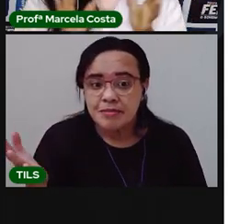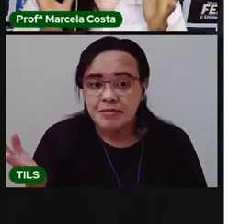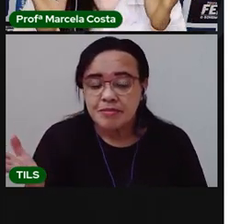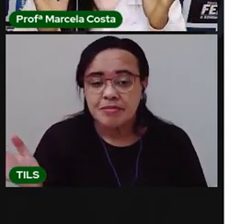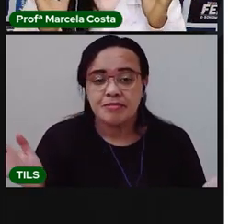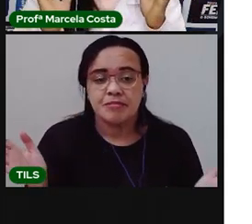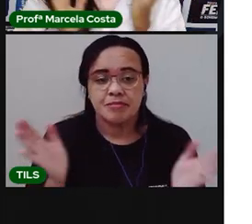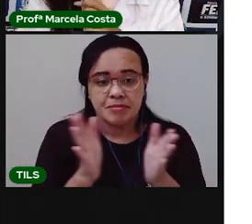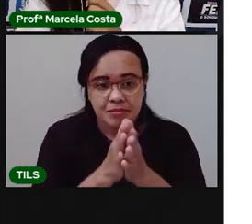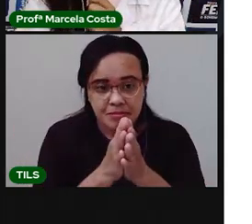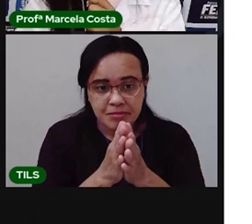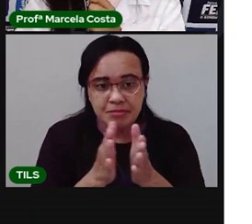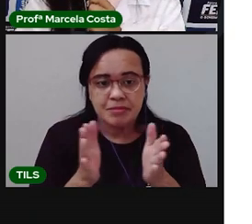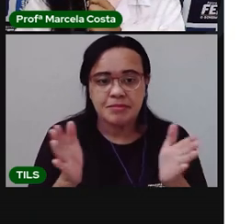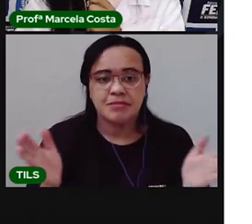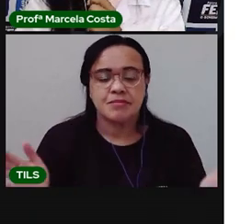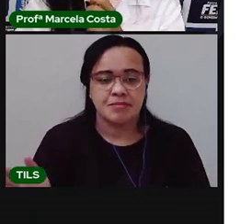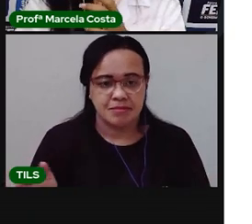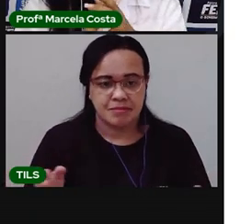Ma-ria.